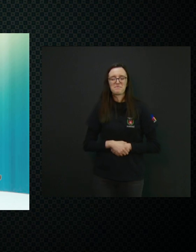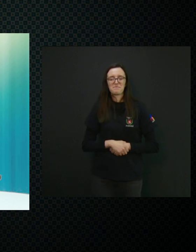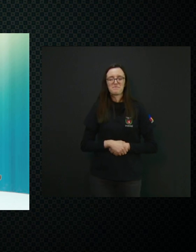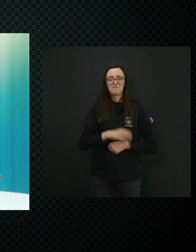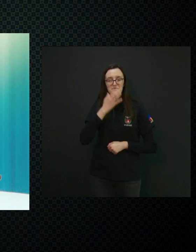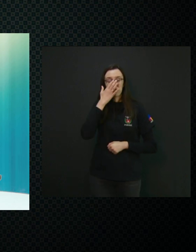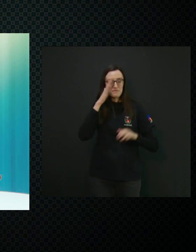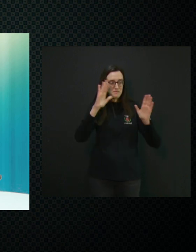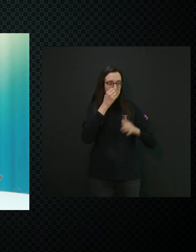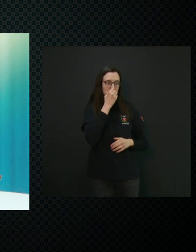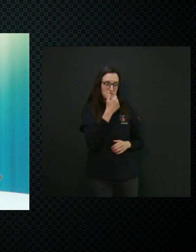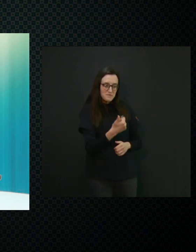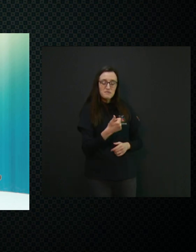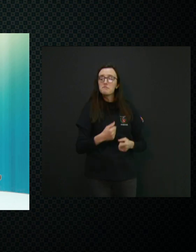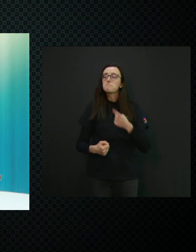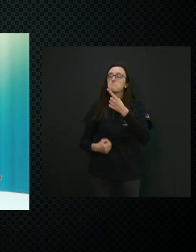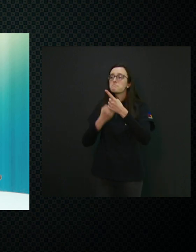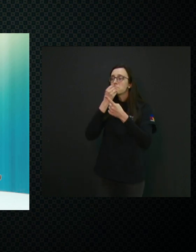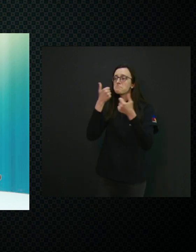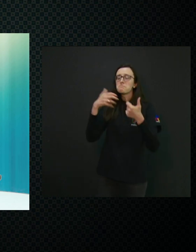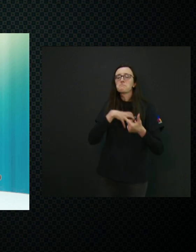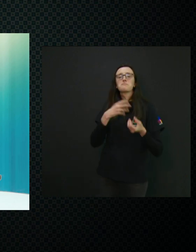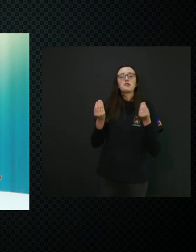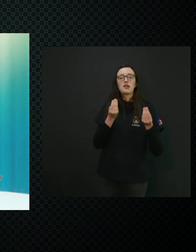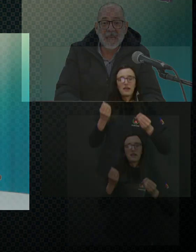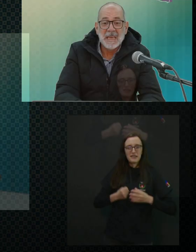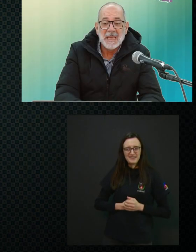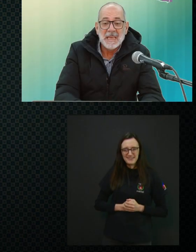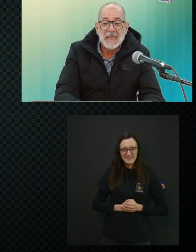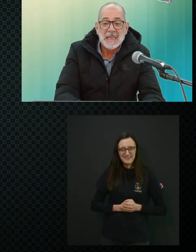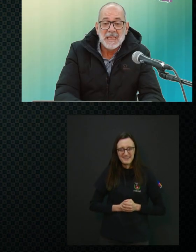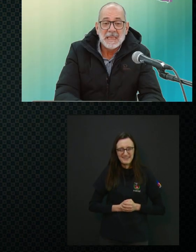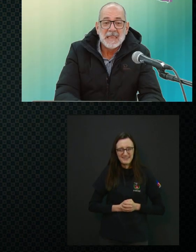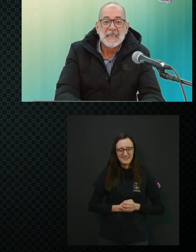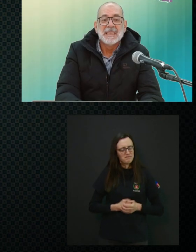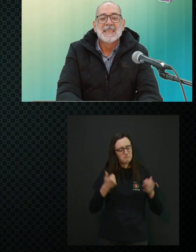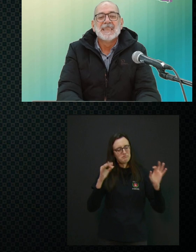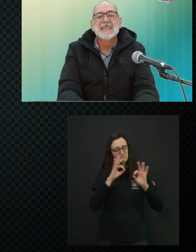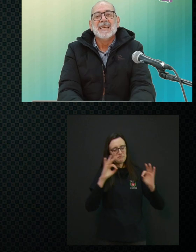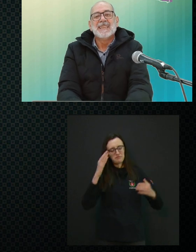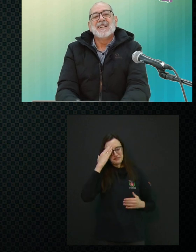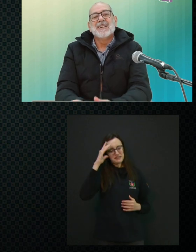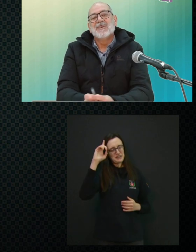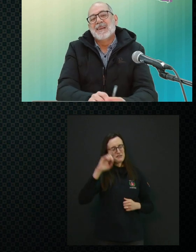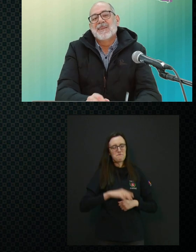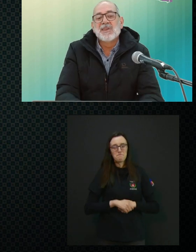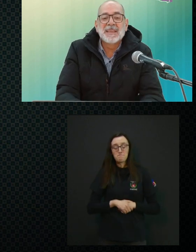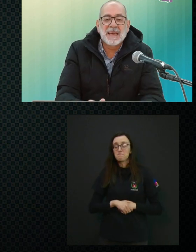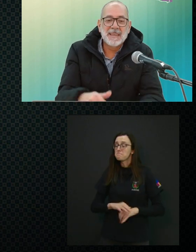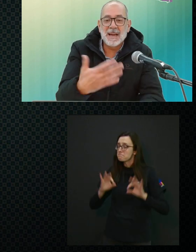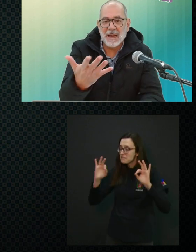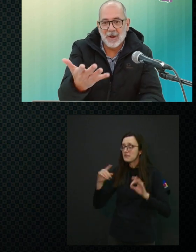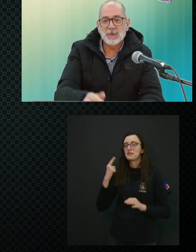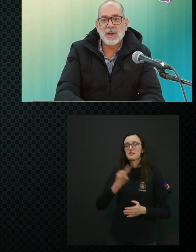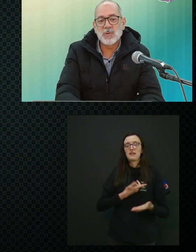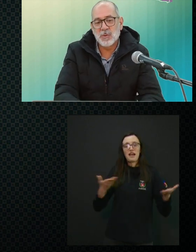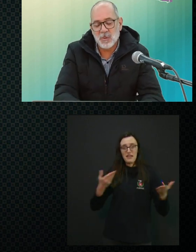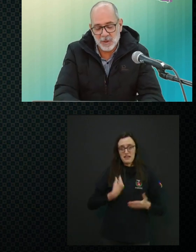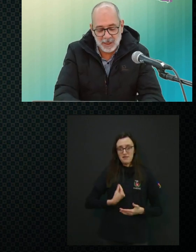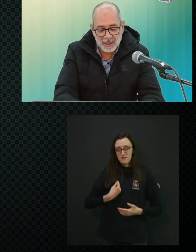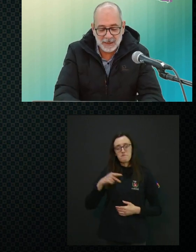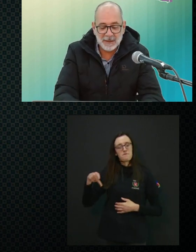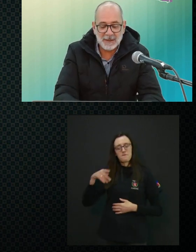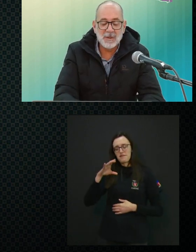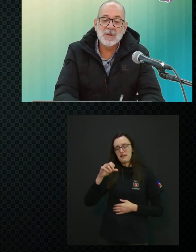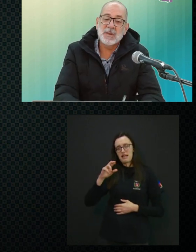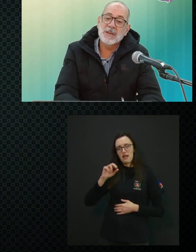Tudo bom? Tudo. E você, como que está? Tudo jóia, graças a Deus. A gente está aqui, a Carol está junto